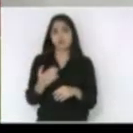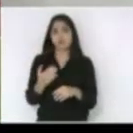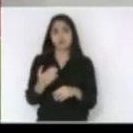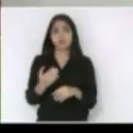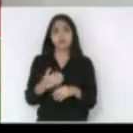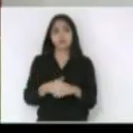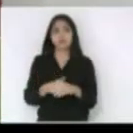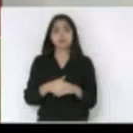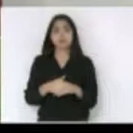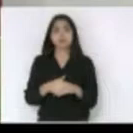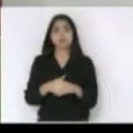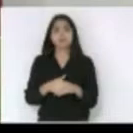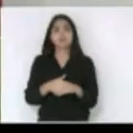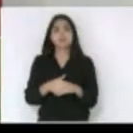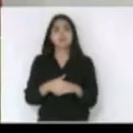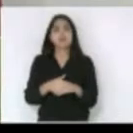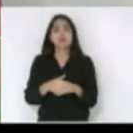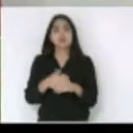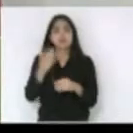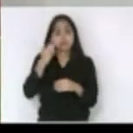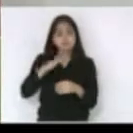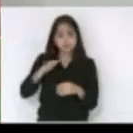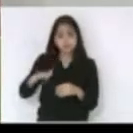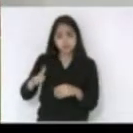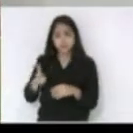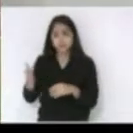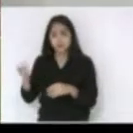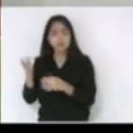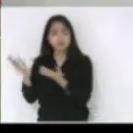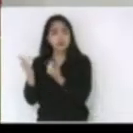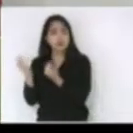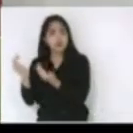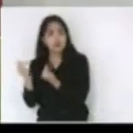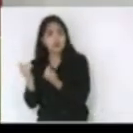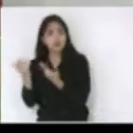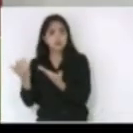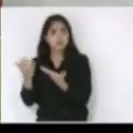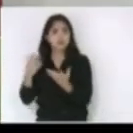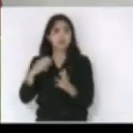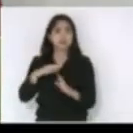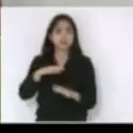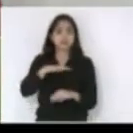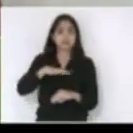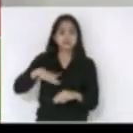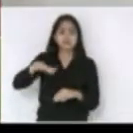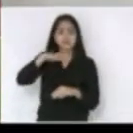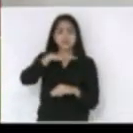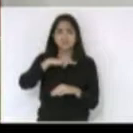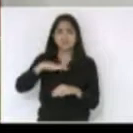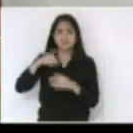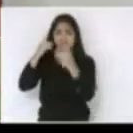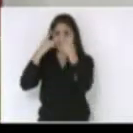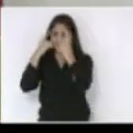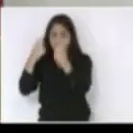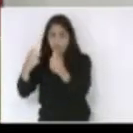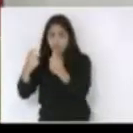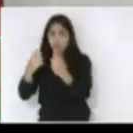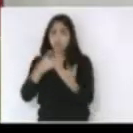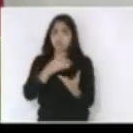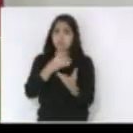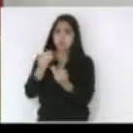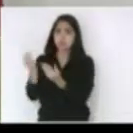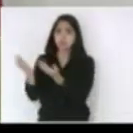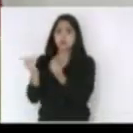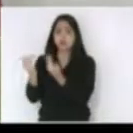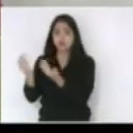e inclui essa nossa criançada essa nossa juventude neste mundo violento que leva tantos jovens